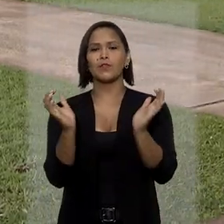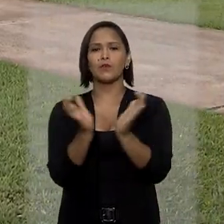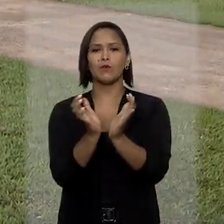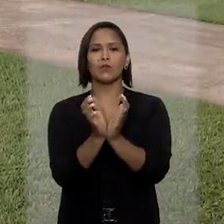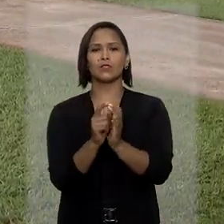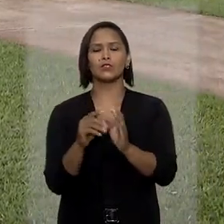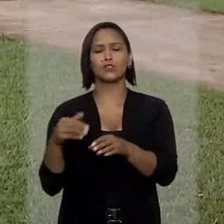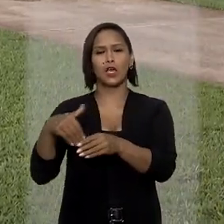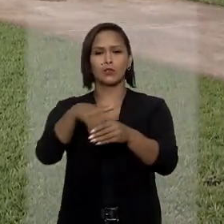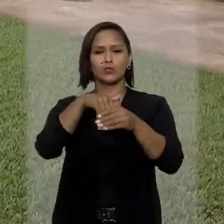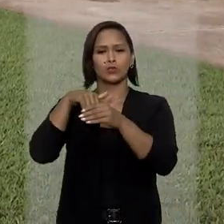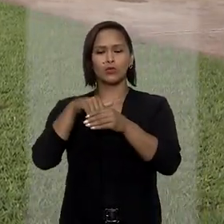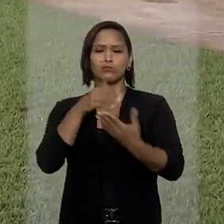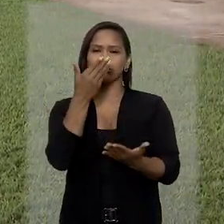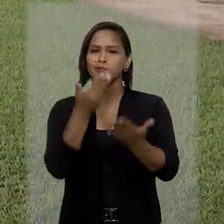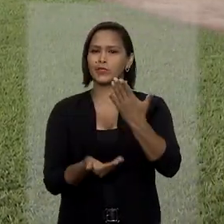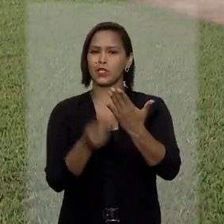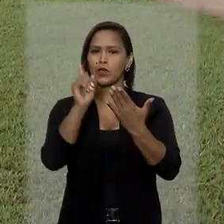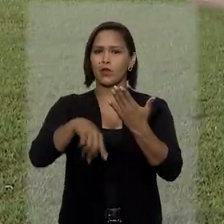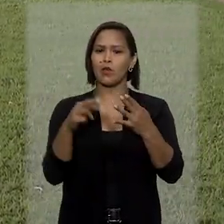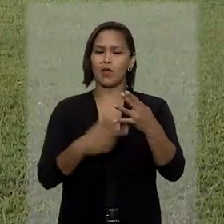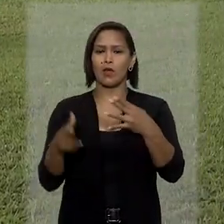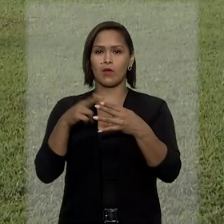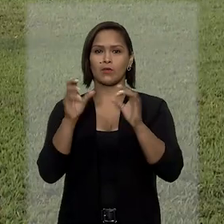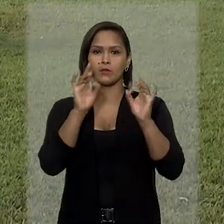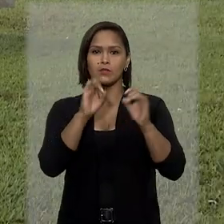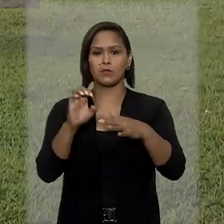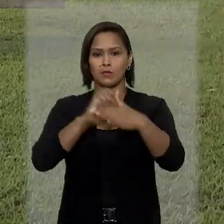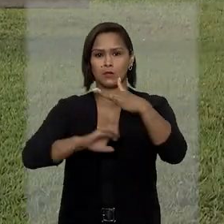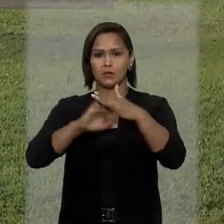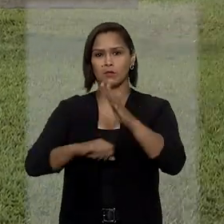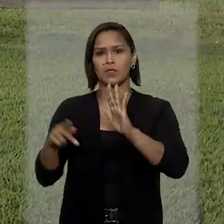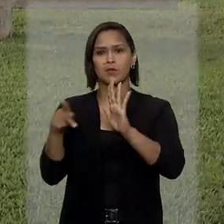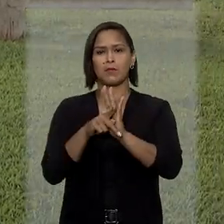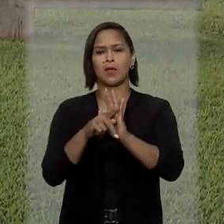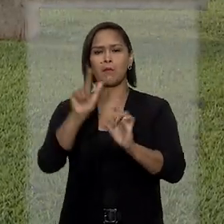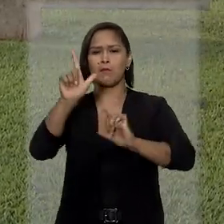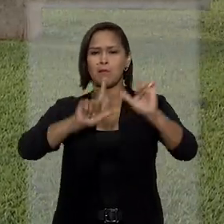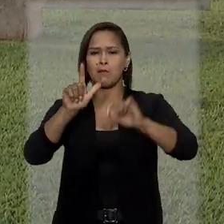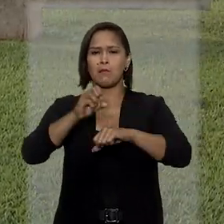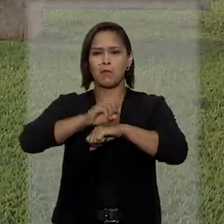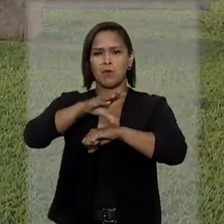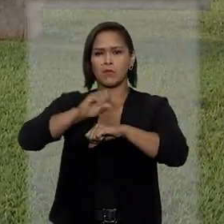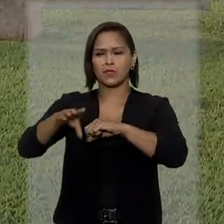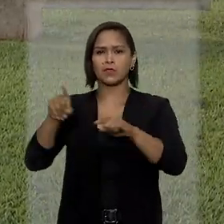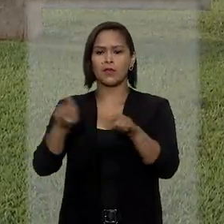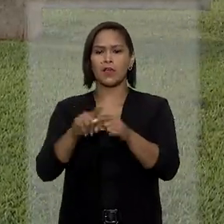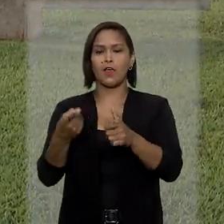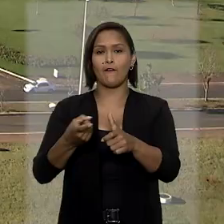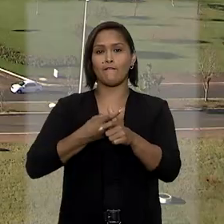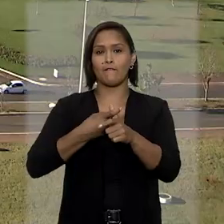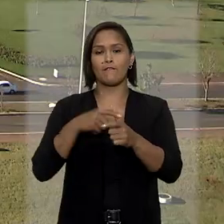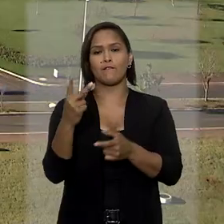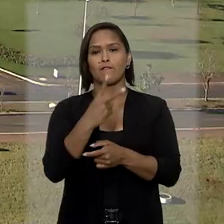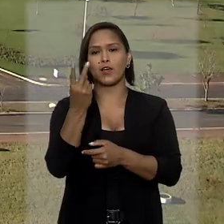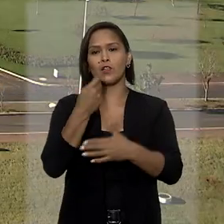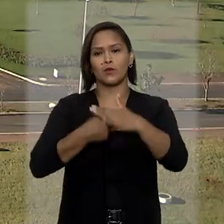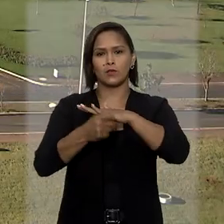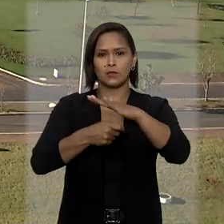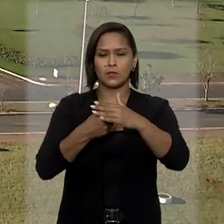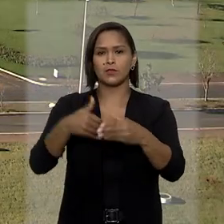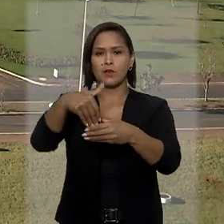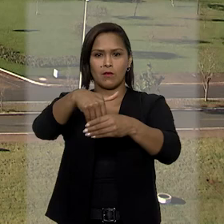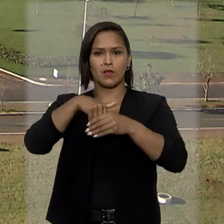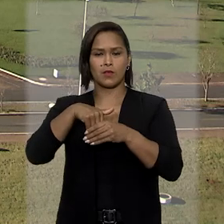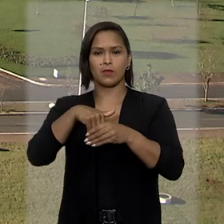colegiado, por unanimidade, negou o provimento ao recurso especial de uma empresa de marketing e publicidade para penhorar valores do Fundo Especial